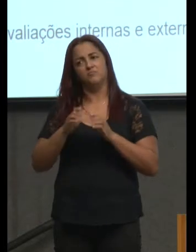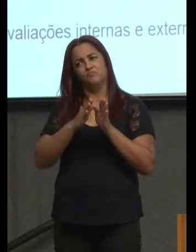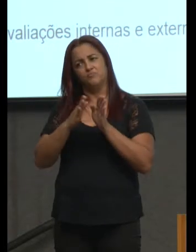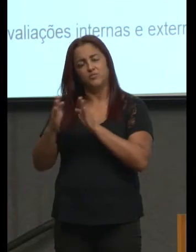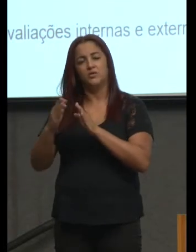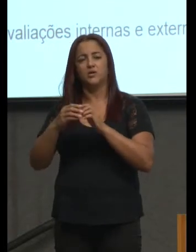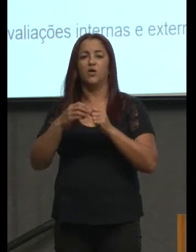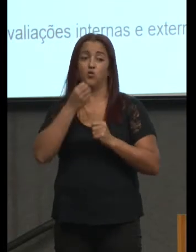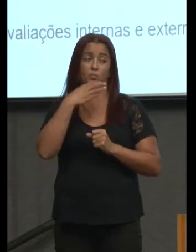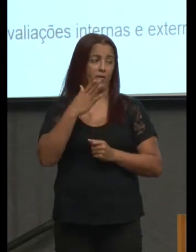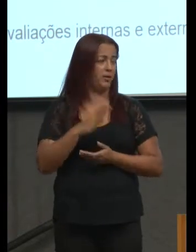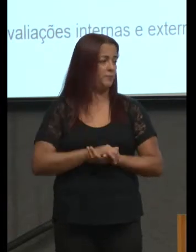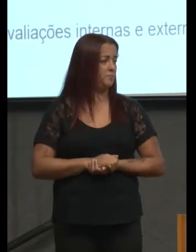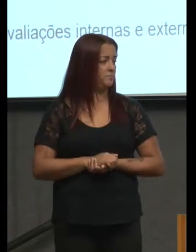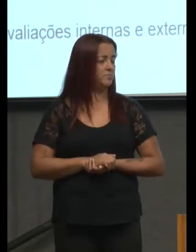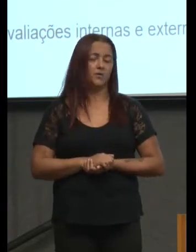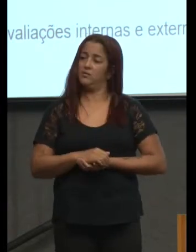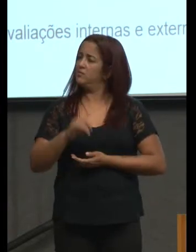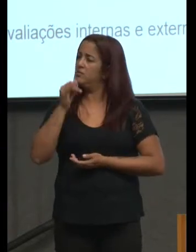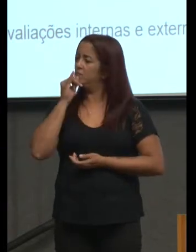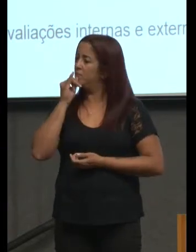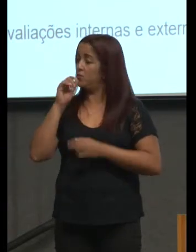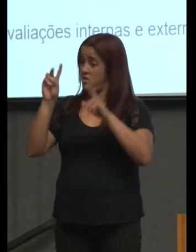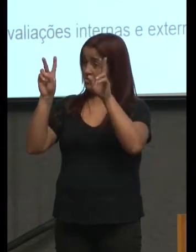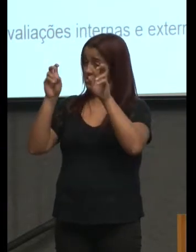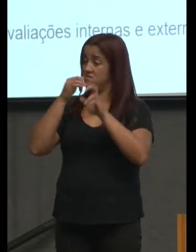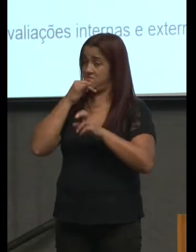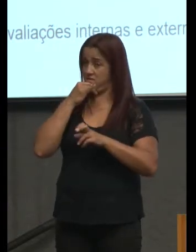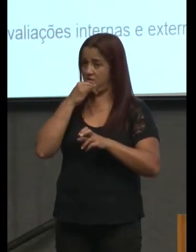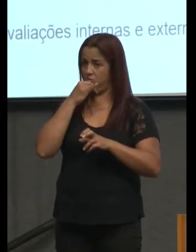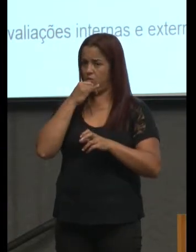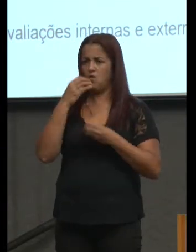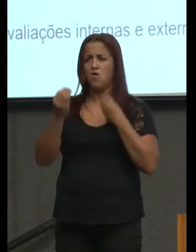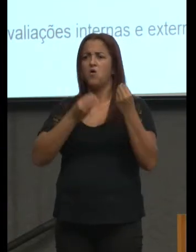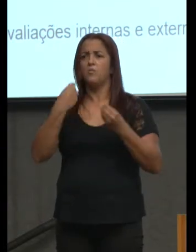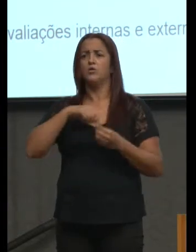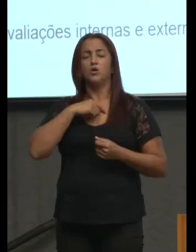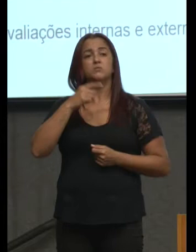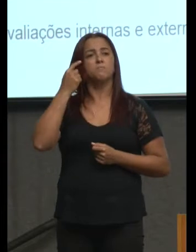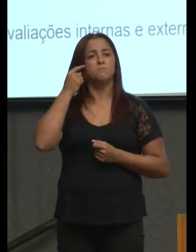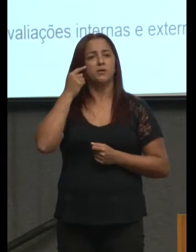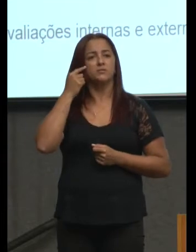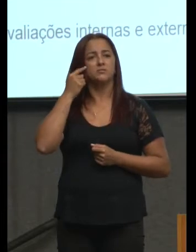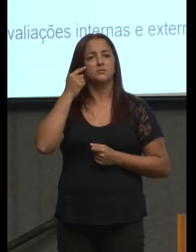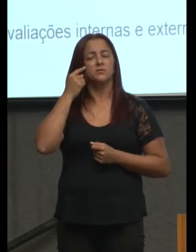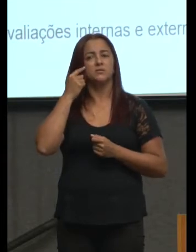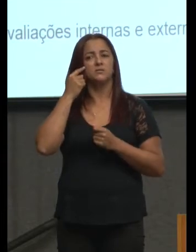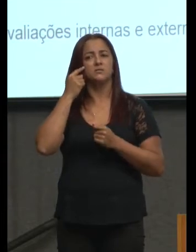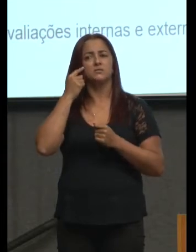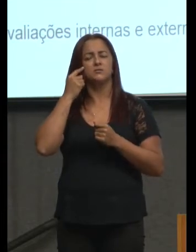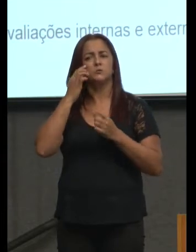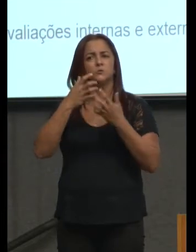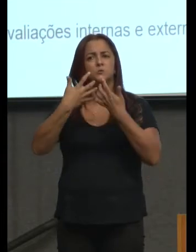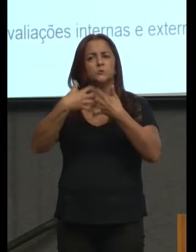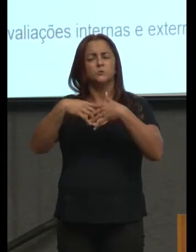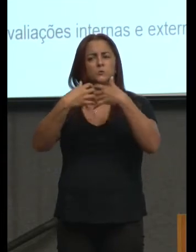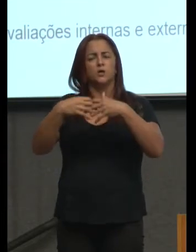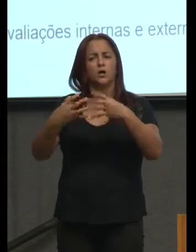então por exemplo como a gente pensa a sistemática da avaliação nas